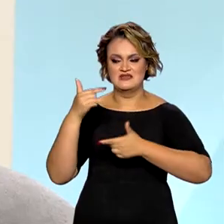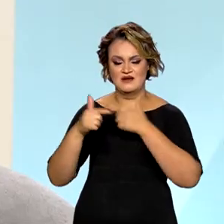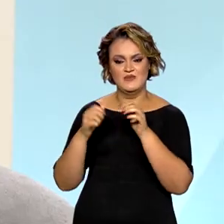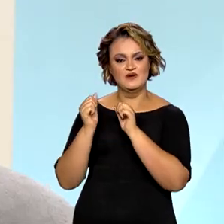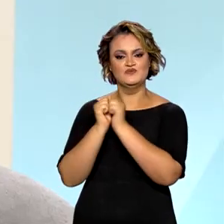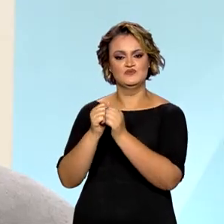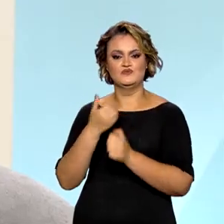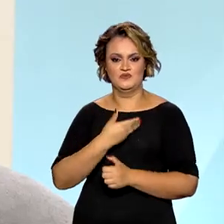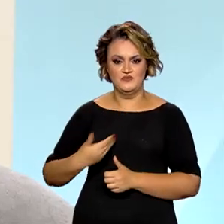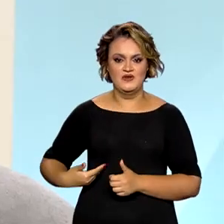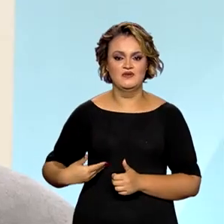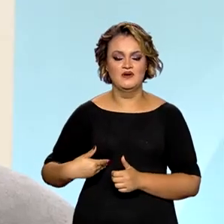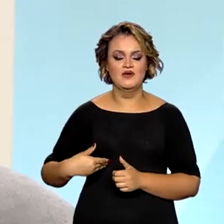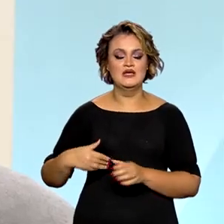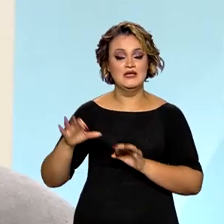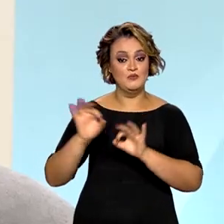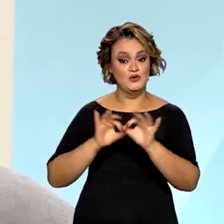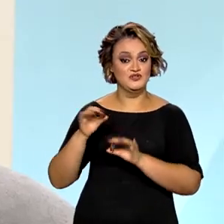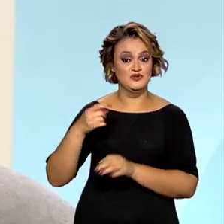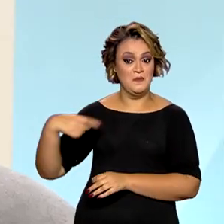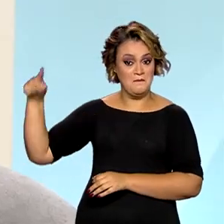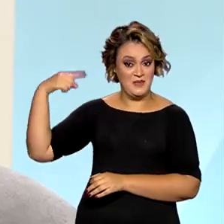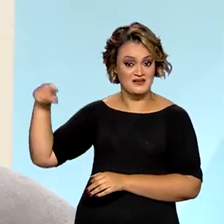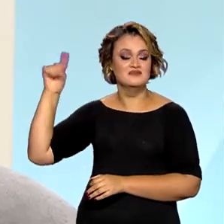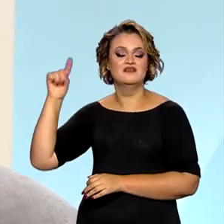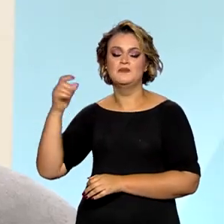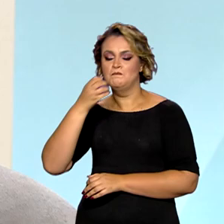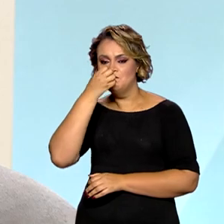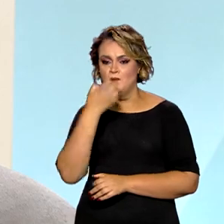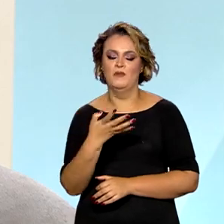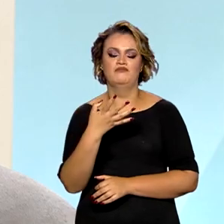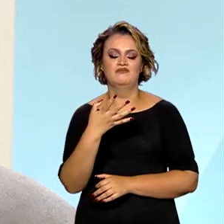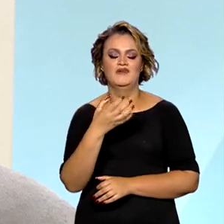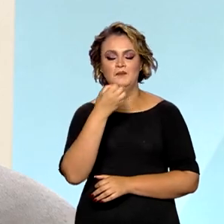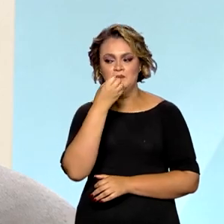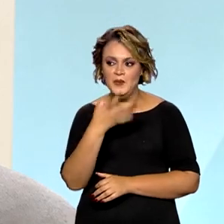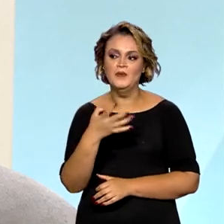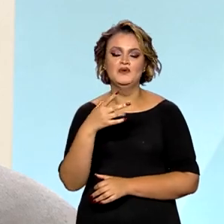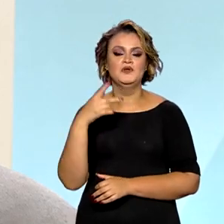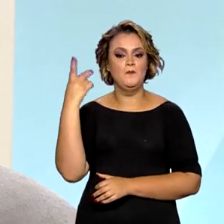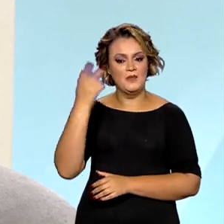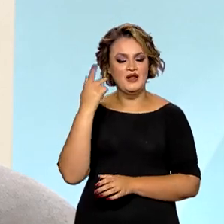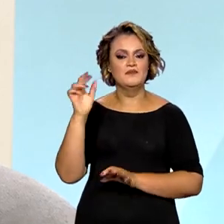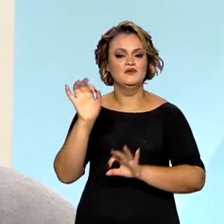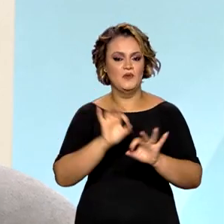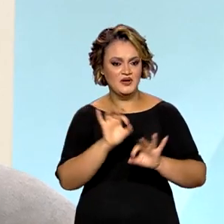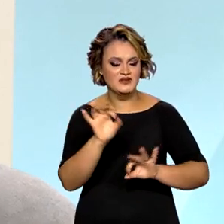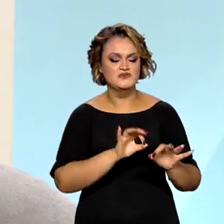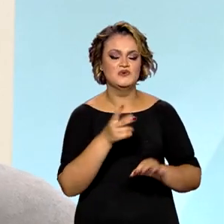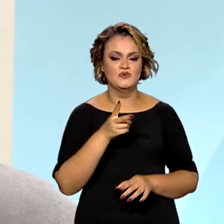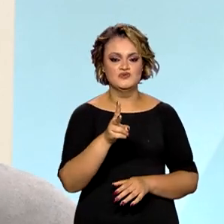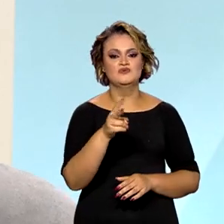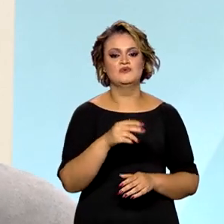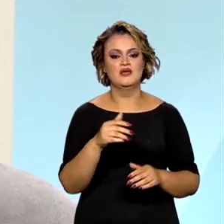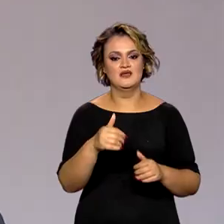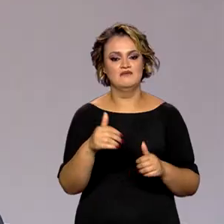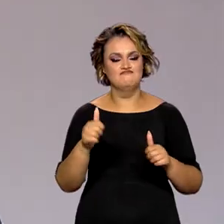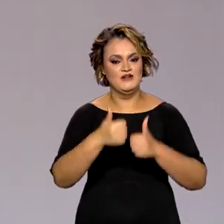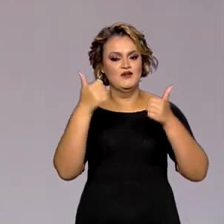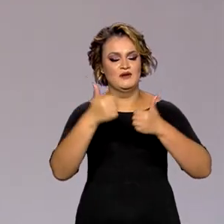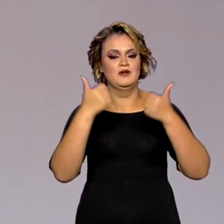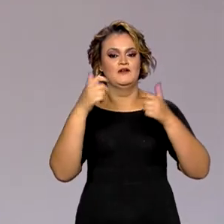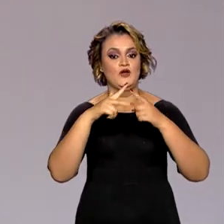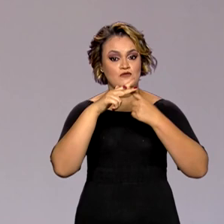mas que isso foi feito antes. Que bom, que bom que o parlamento continue aprimorando aquilo que hoje a gente percebe que precisa ser aprimorado. E